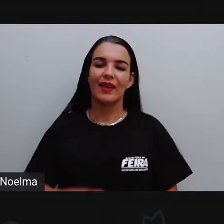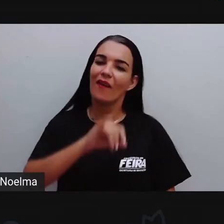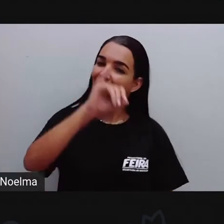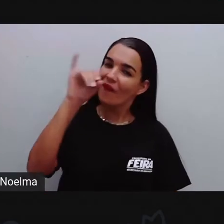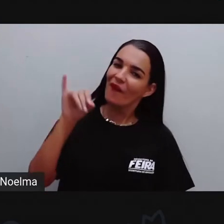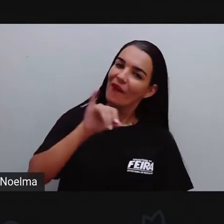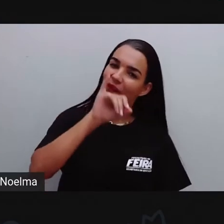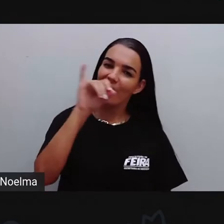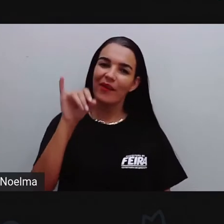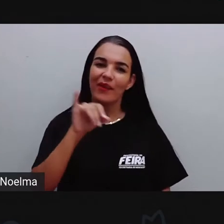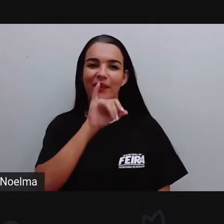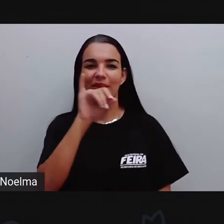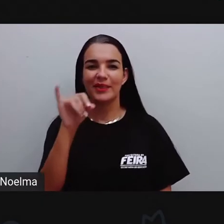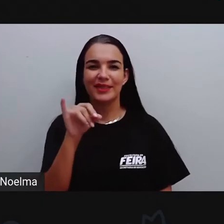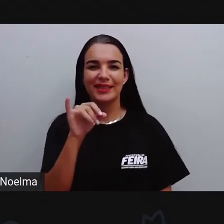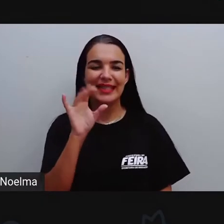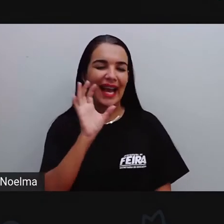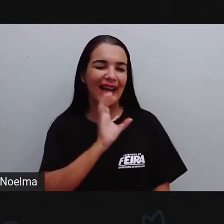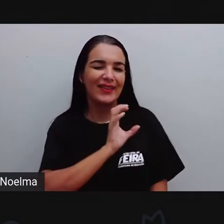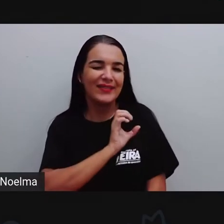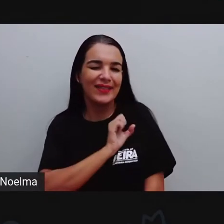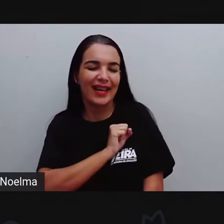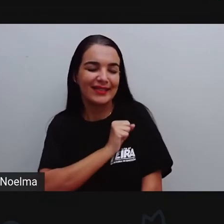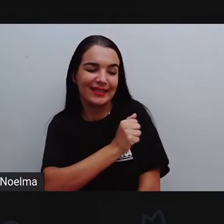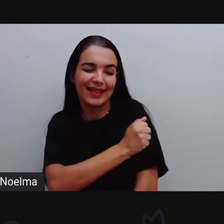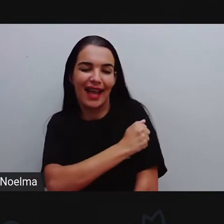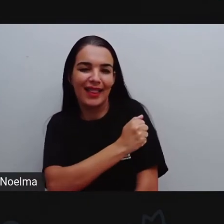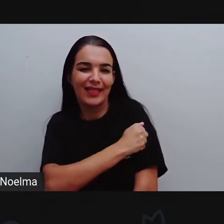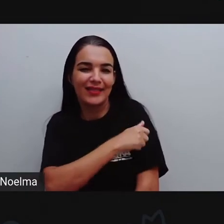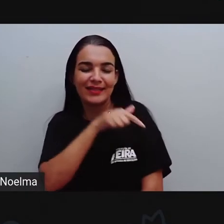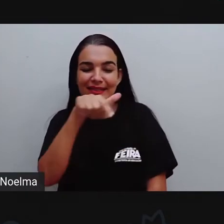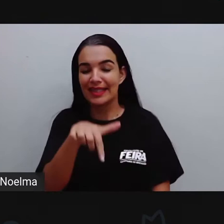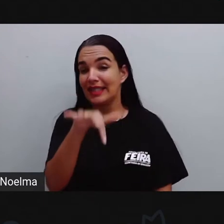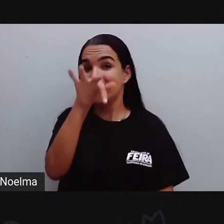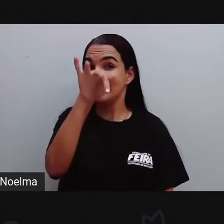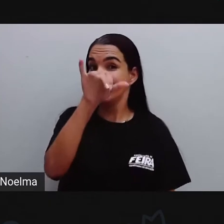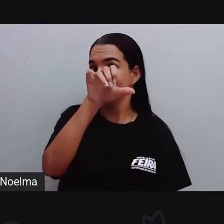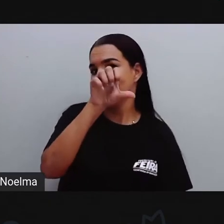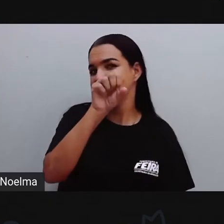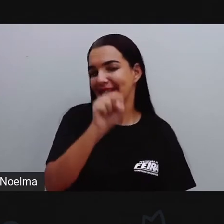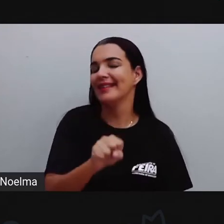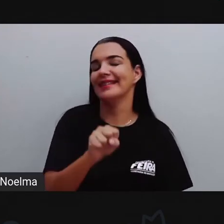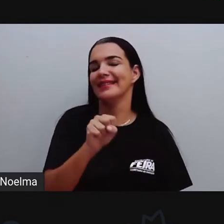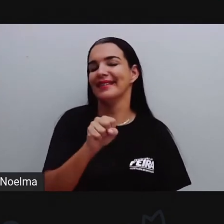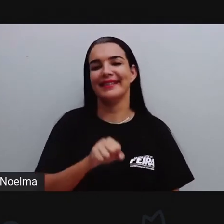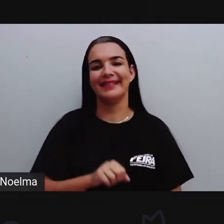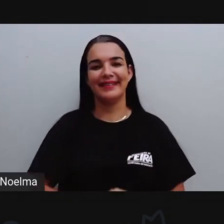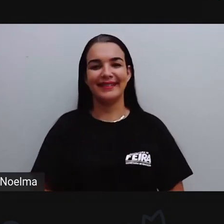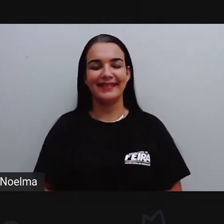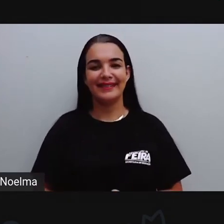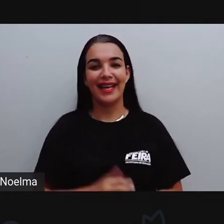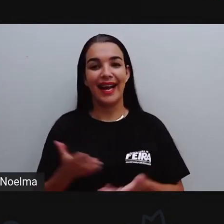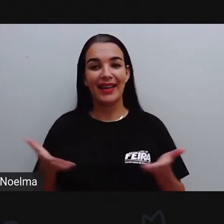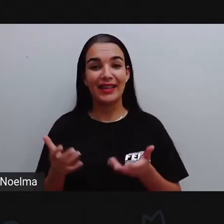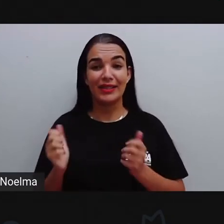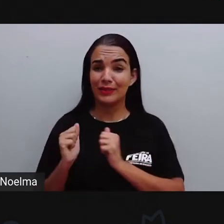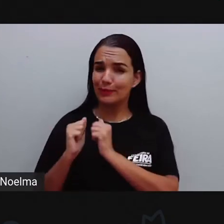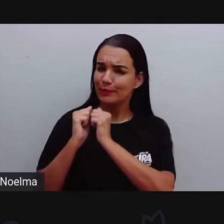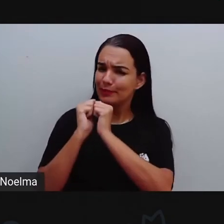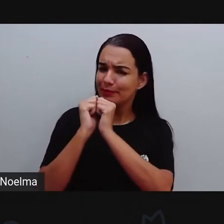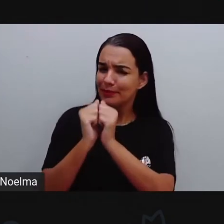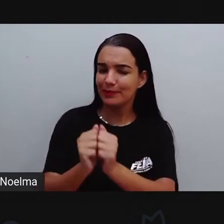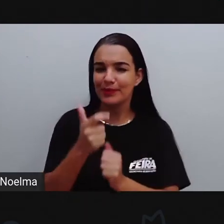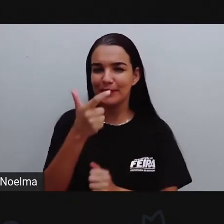Olá, meus queridos e amados alunos da cidade inteira de Santana, né? Estamos aqui no